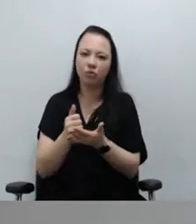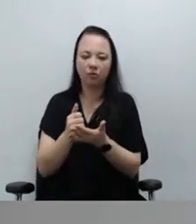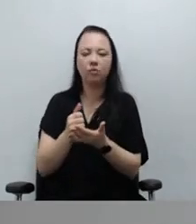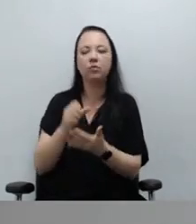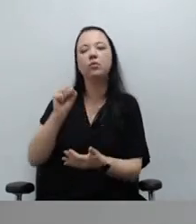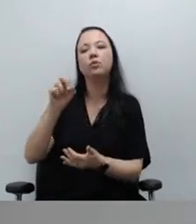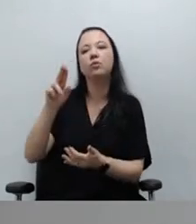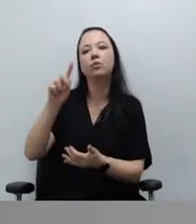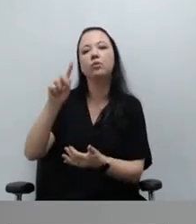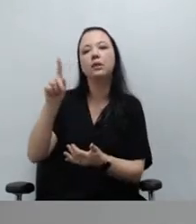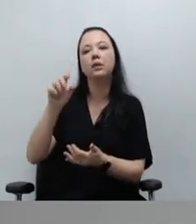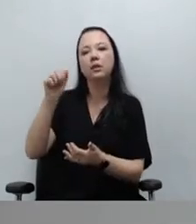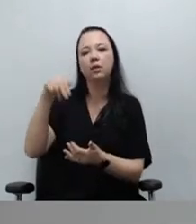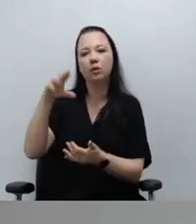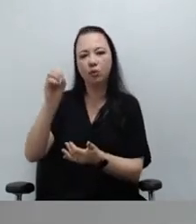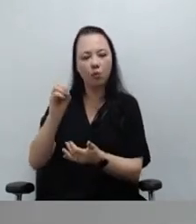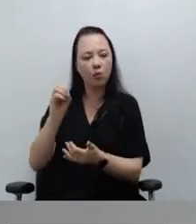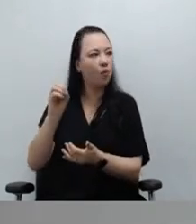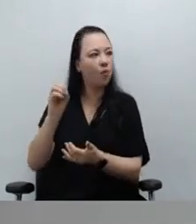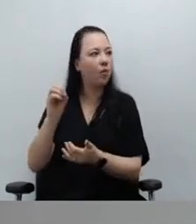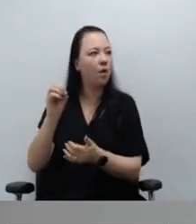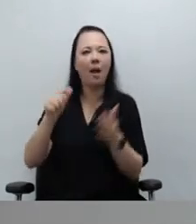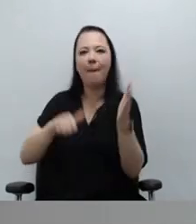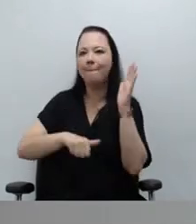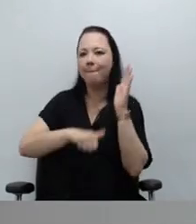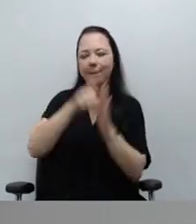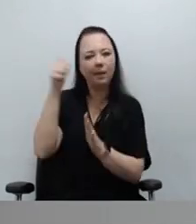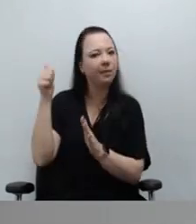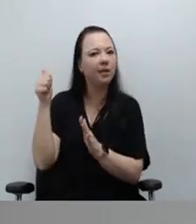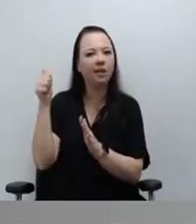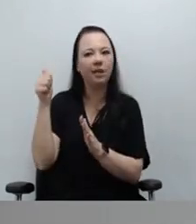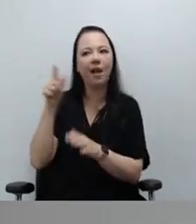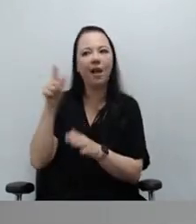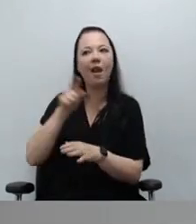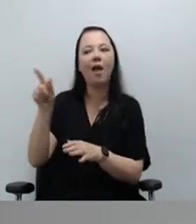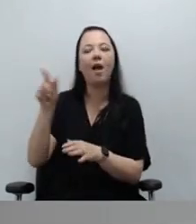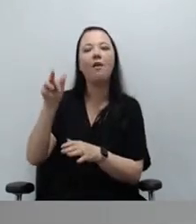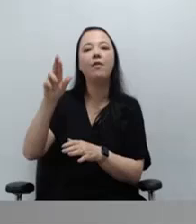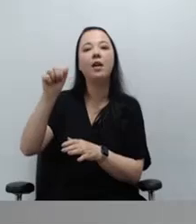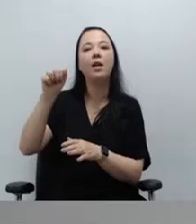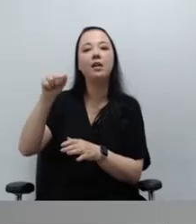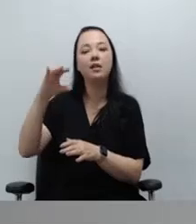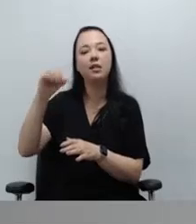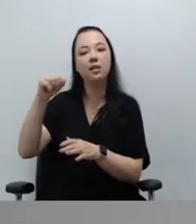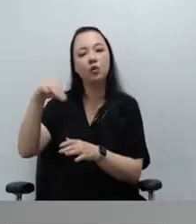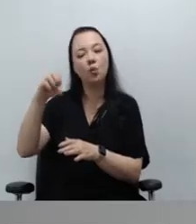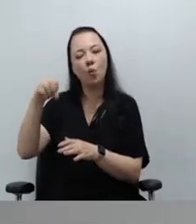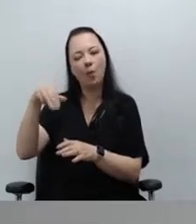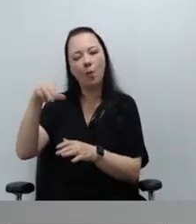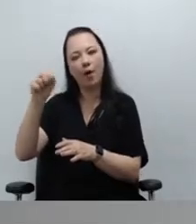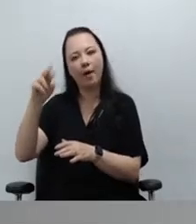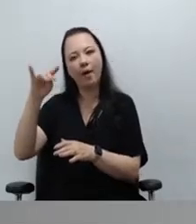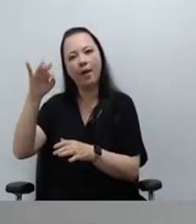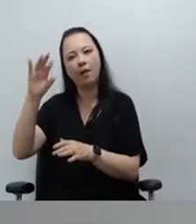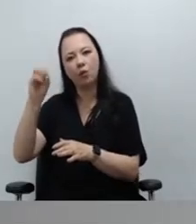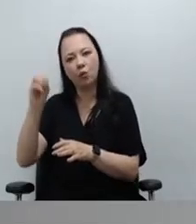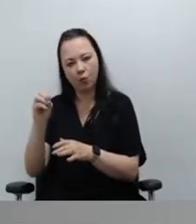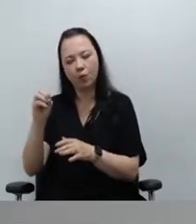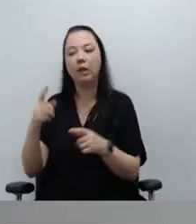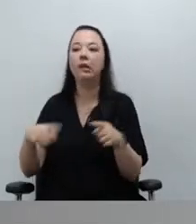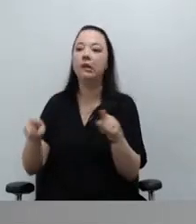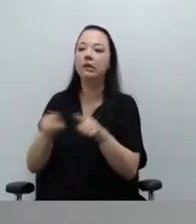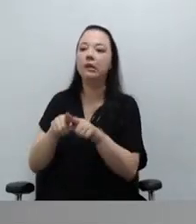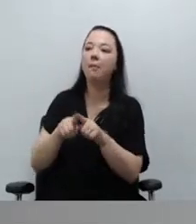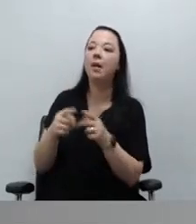Suzano é a primeira criminal, em Francisco Morata, segunda vara acumulativa, algo muito semelhante, por exemplo,